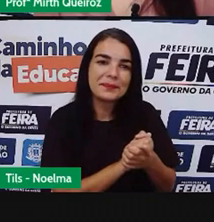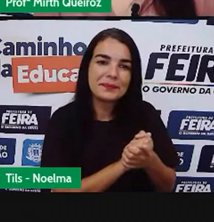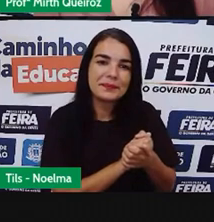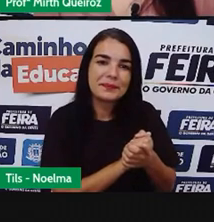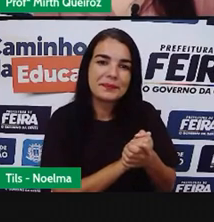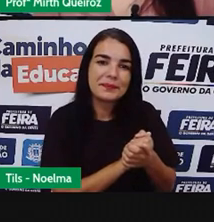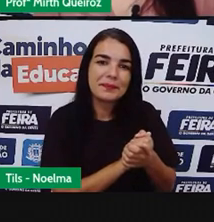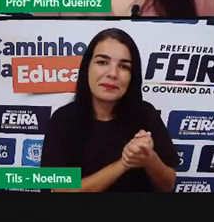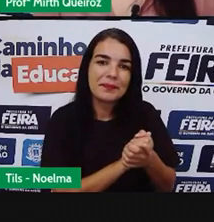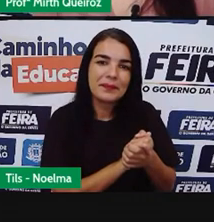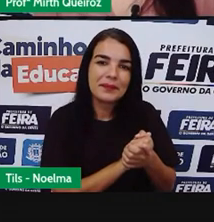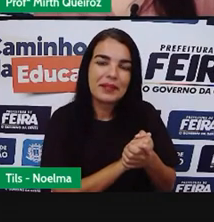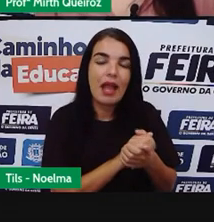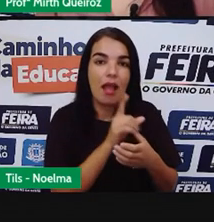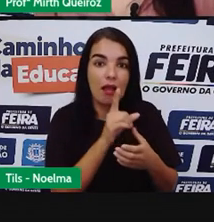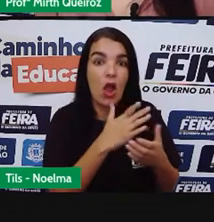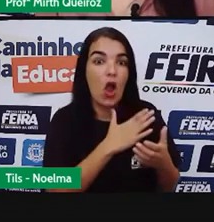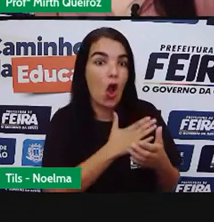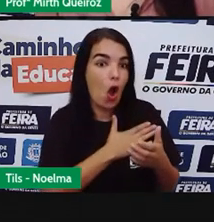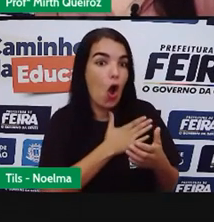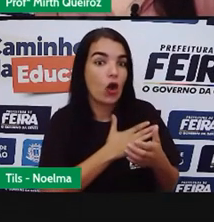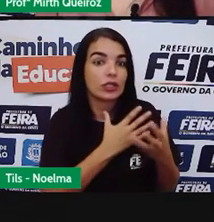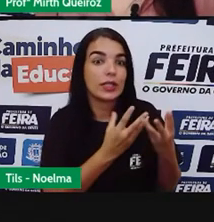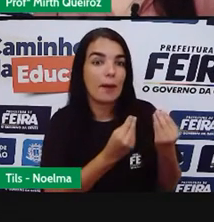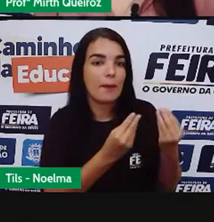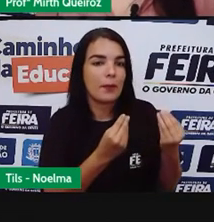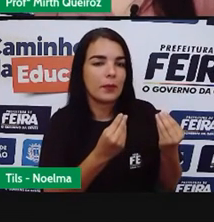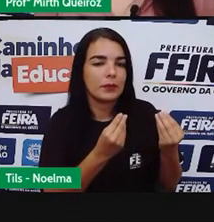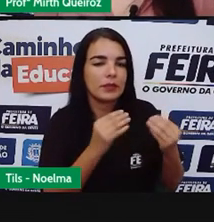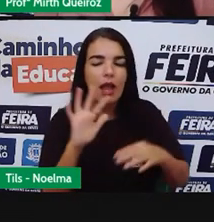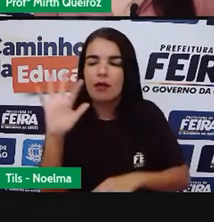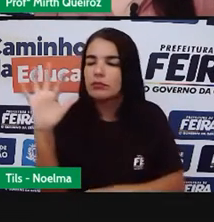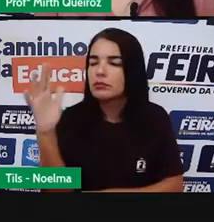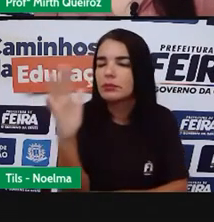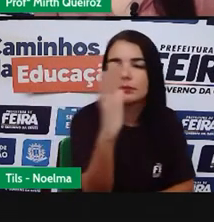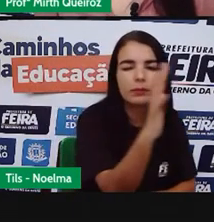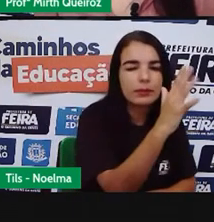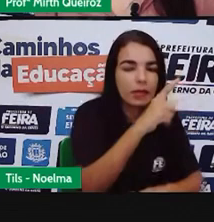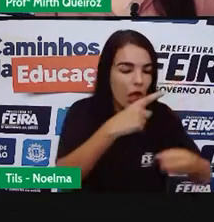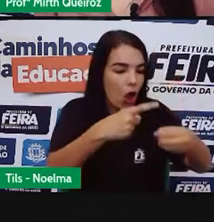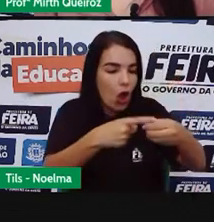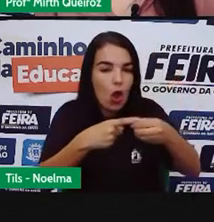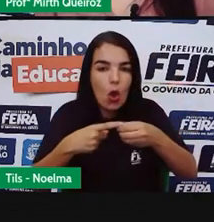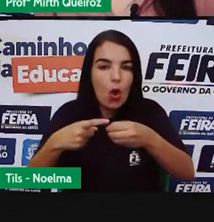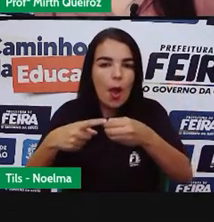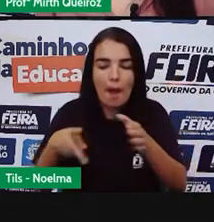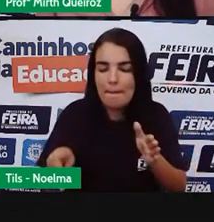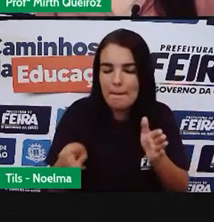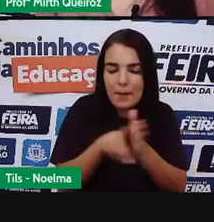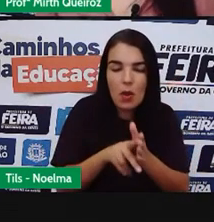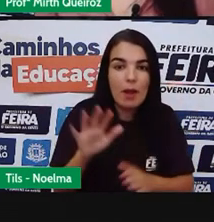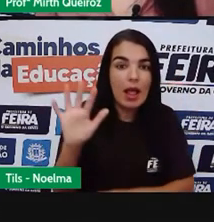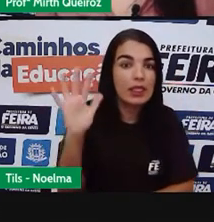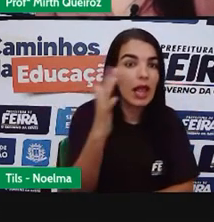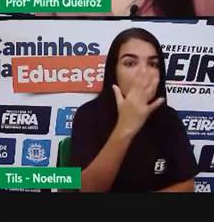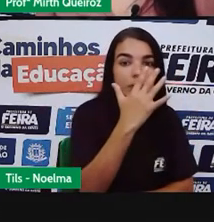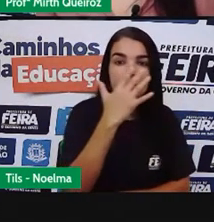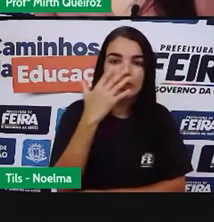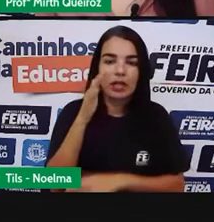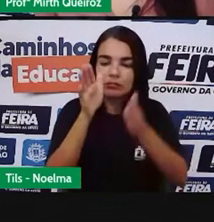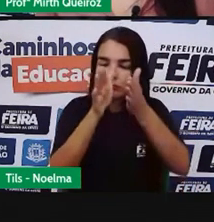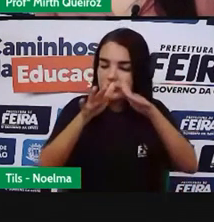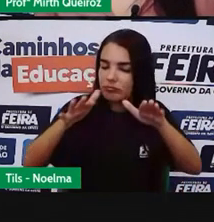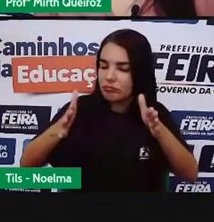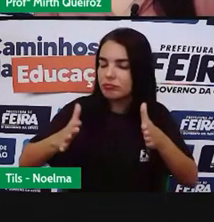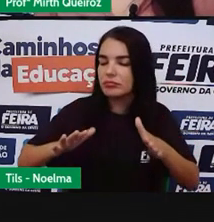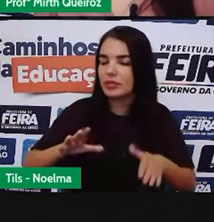Ele gosta muito Dessa questão Da paisagem rural Da própria natureza Que faz esculturas